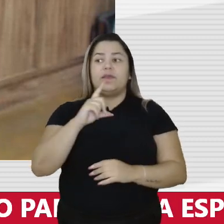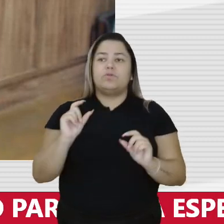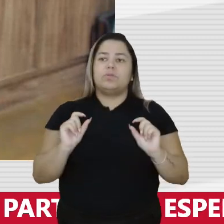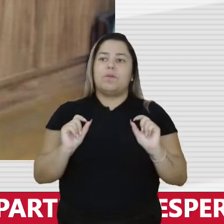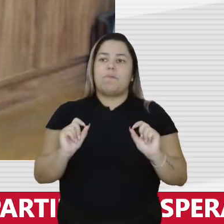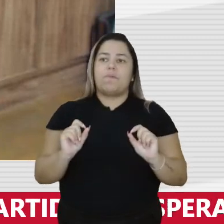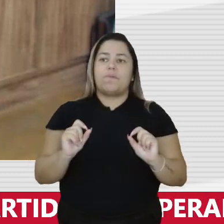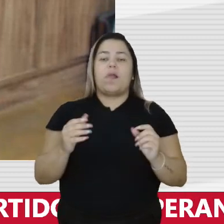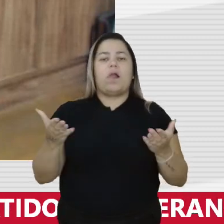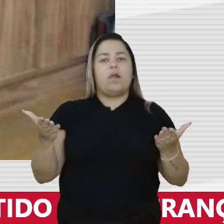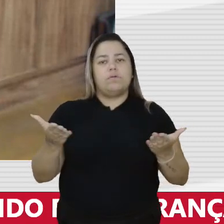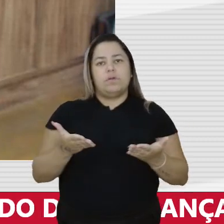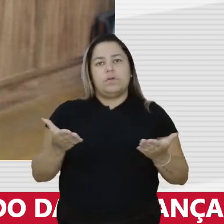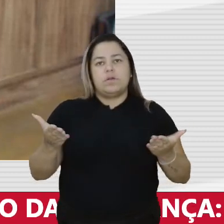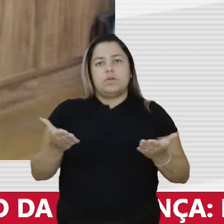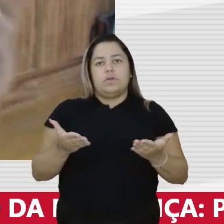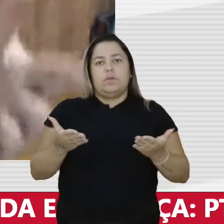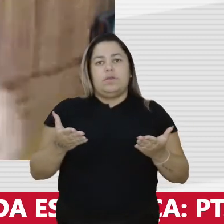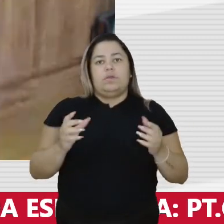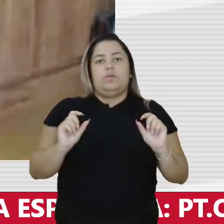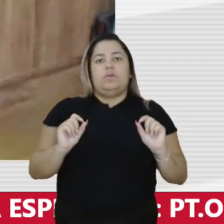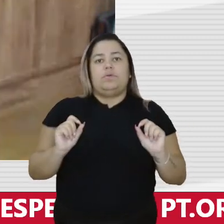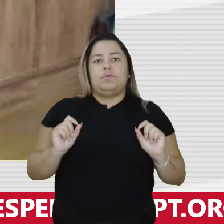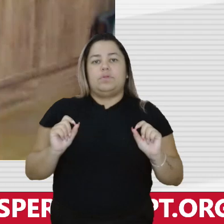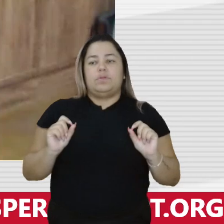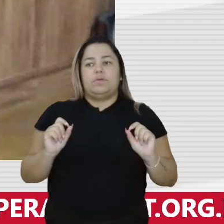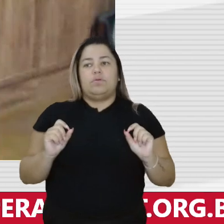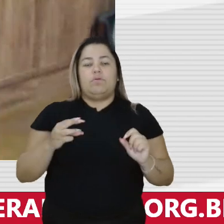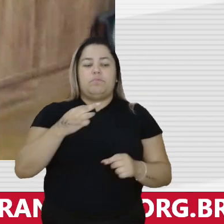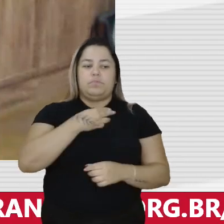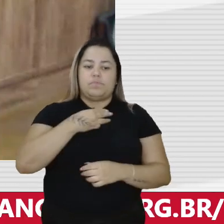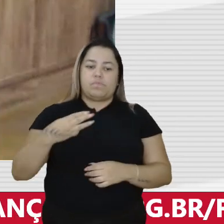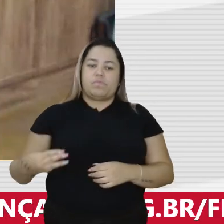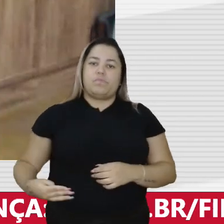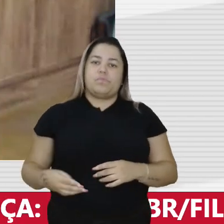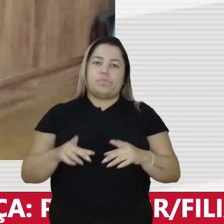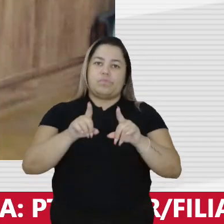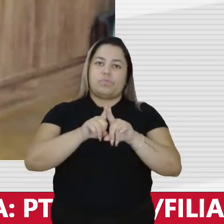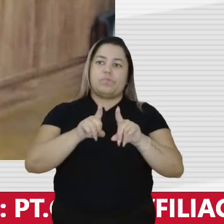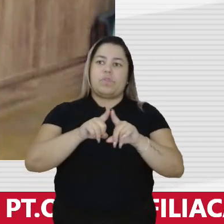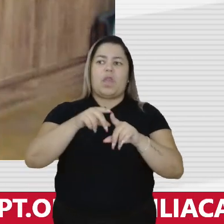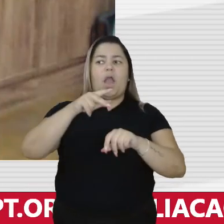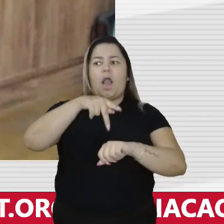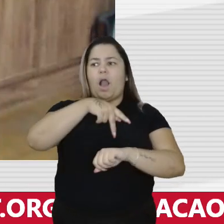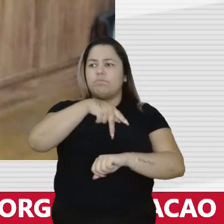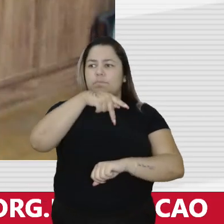nesse momento. Que é, o ministro falou que não estragou a sua Páscoa,